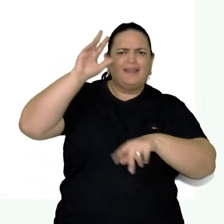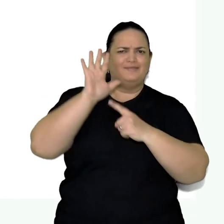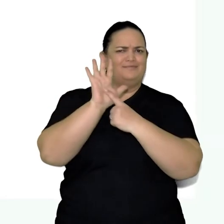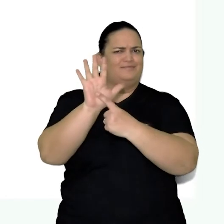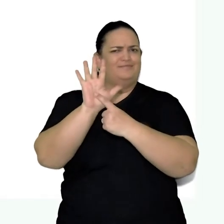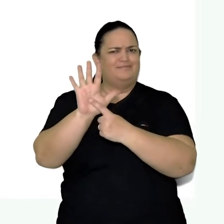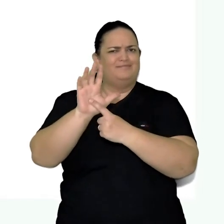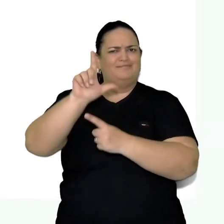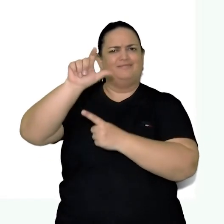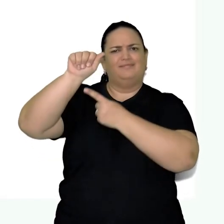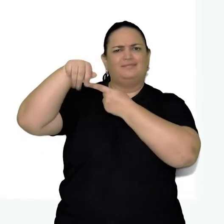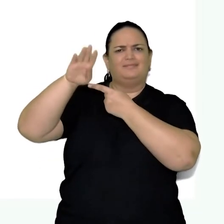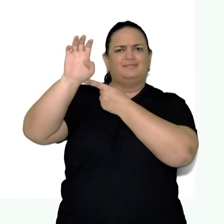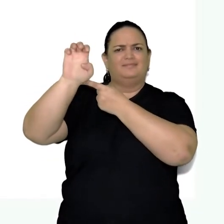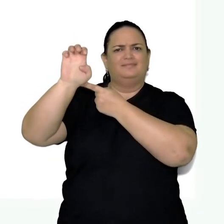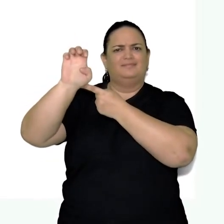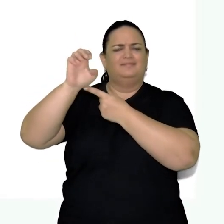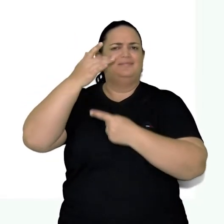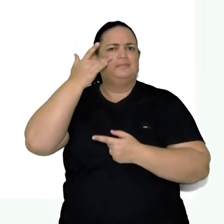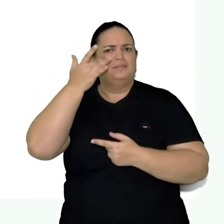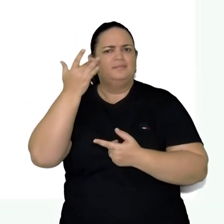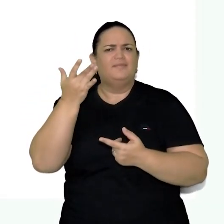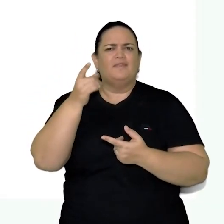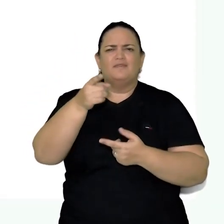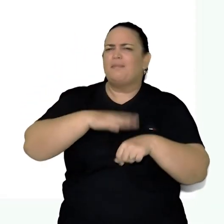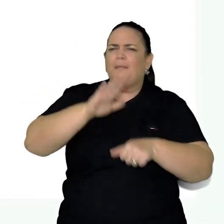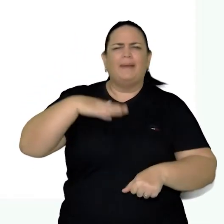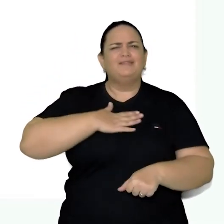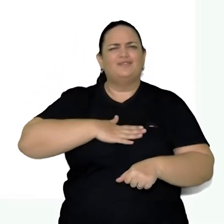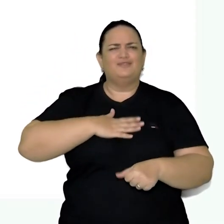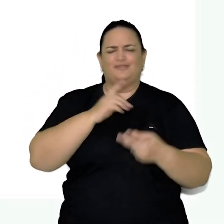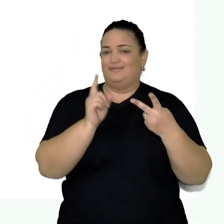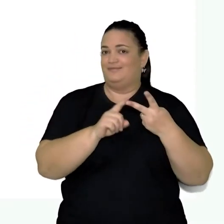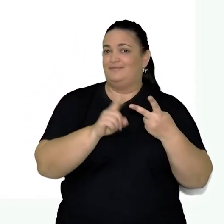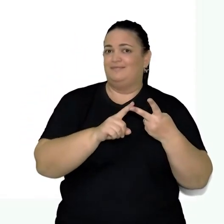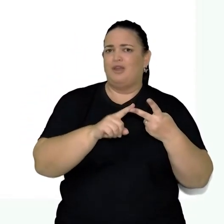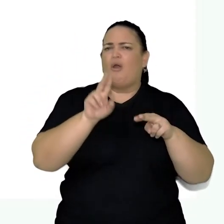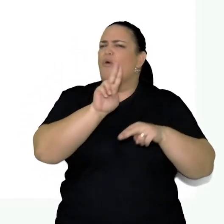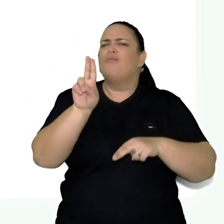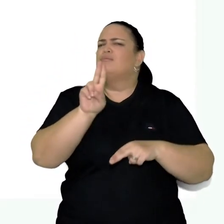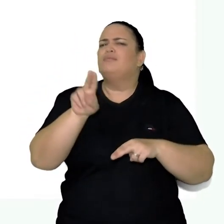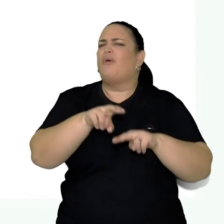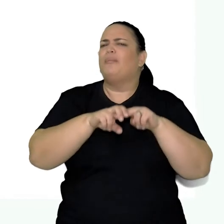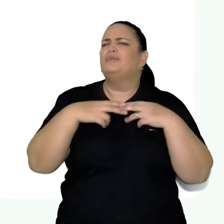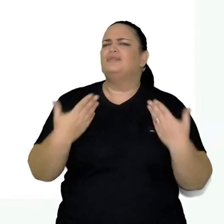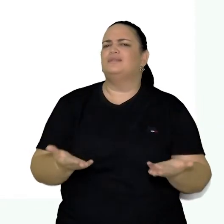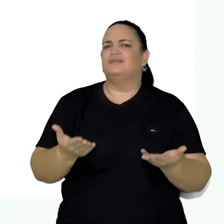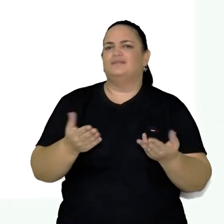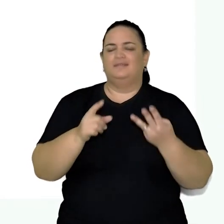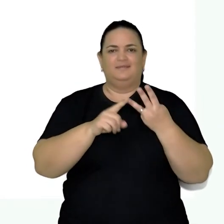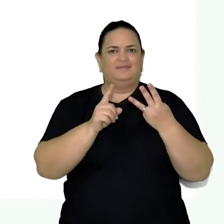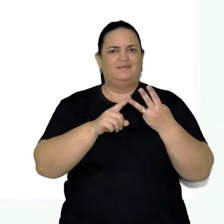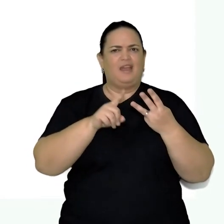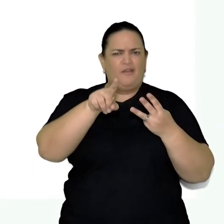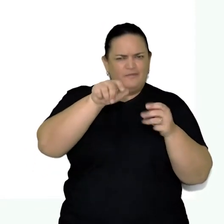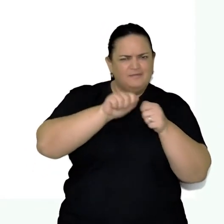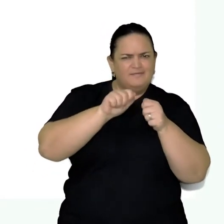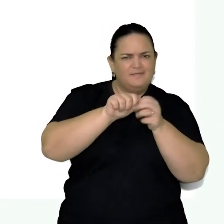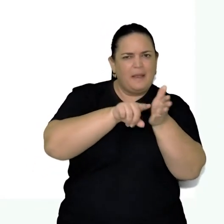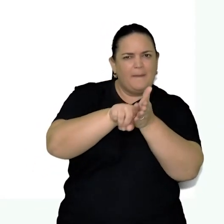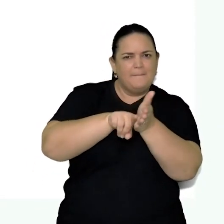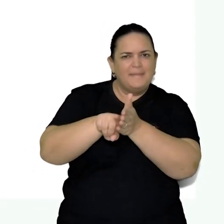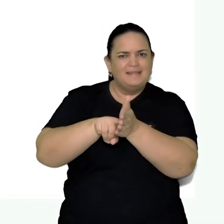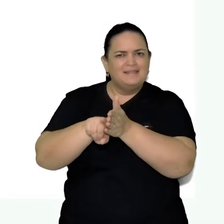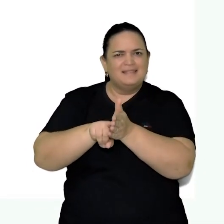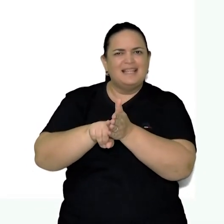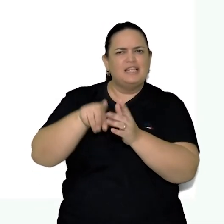-lambe você achou mais interessante? Por que o teatro lambe-lambe recebeu esse nome? Faça uma breve pesquisa sobre essa modalidade de